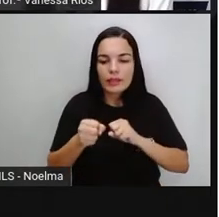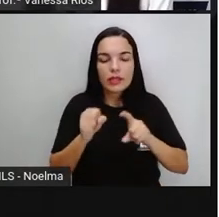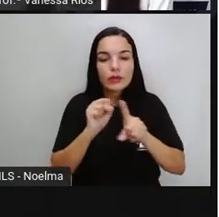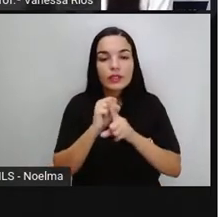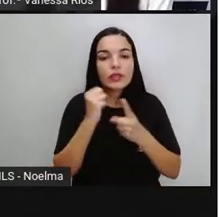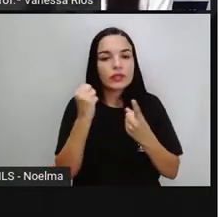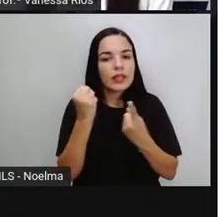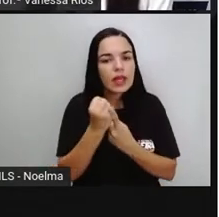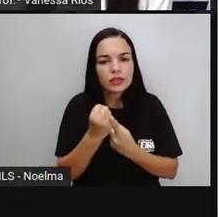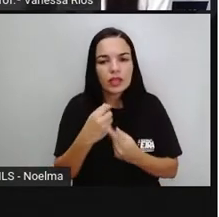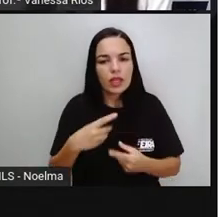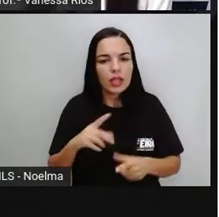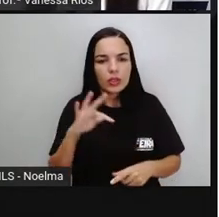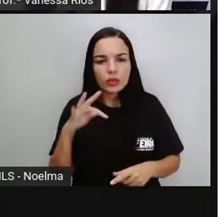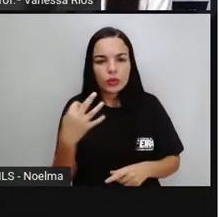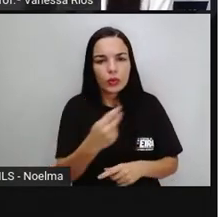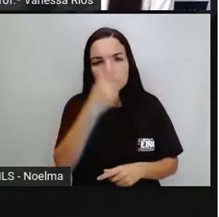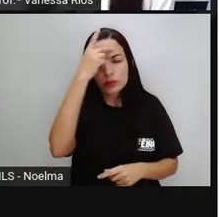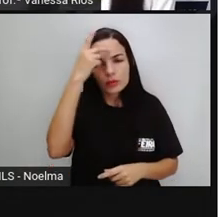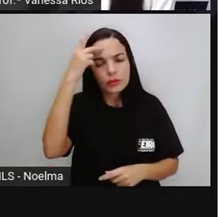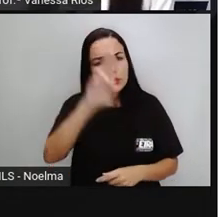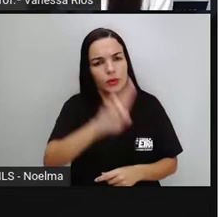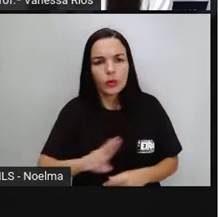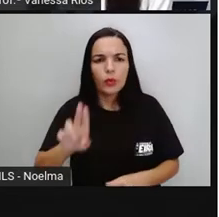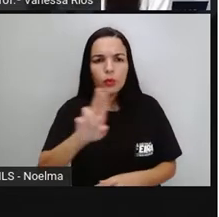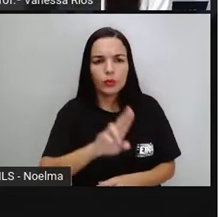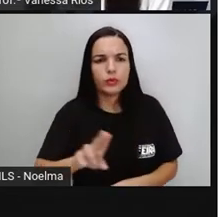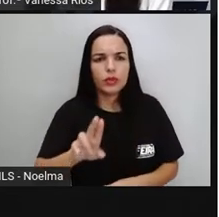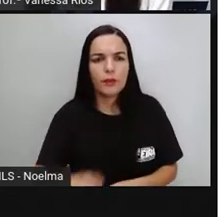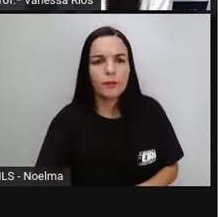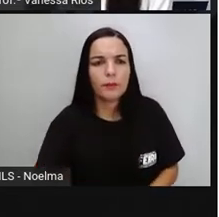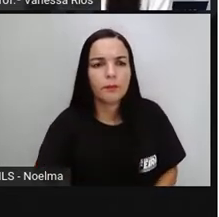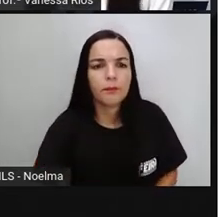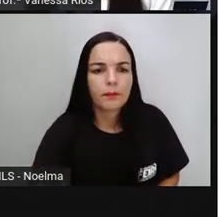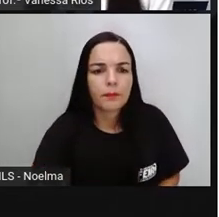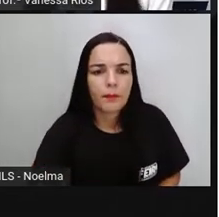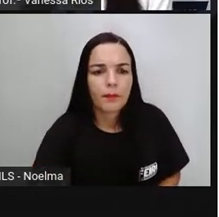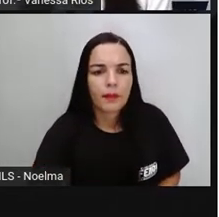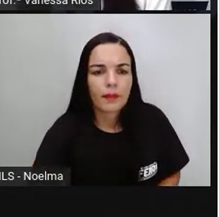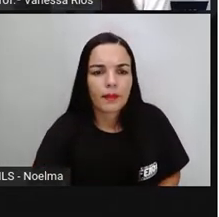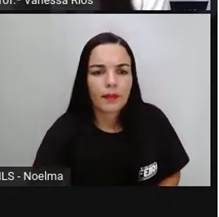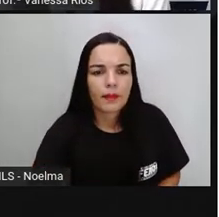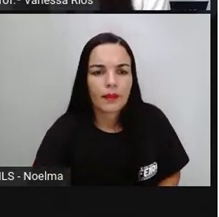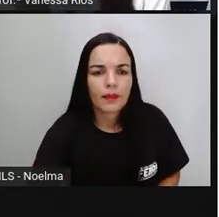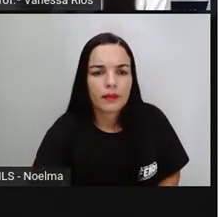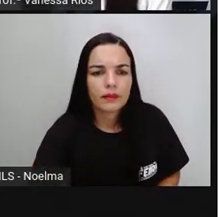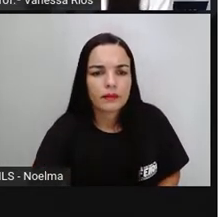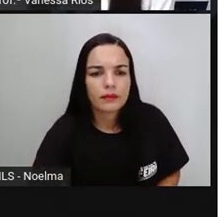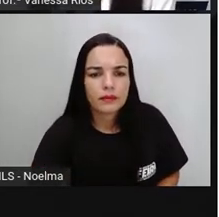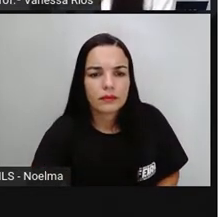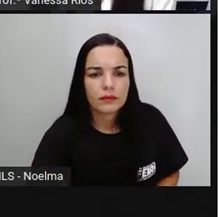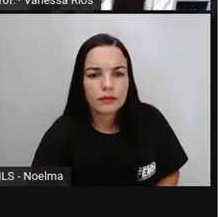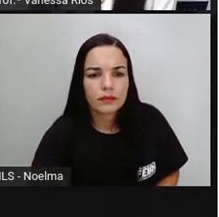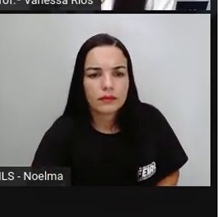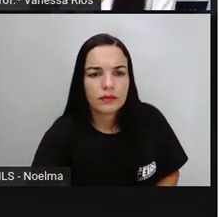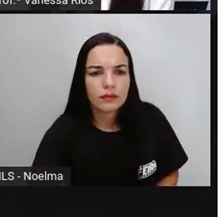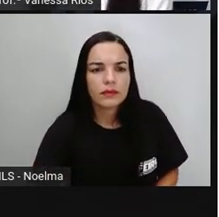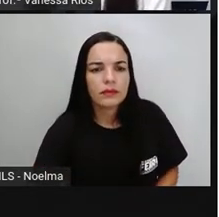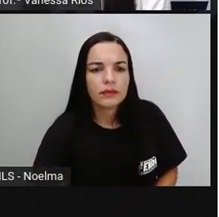e que servem a todas as pessoas. Os patrimônios culturais, eles vão estar relacionados ao contexto